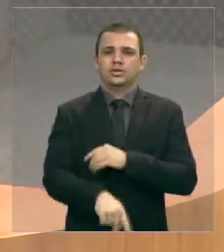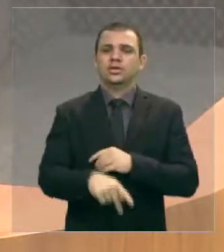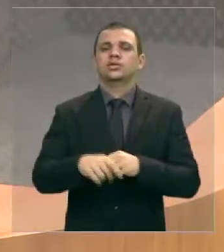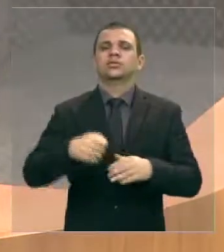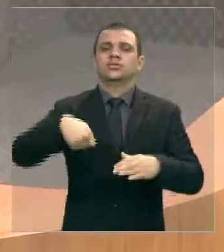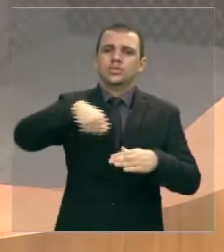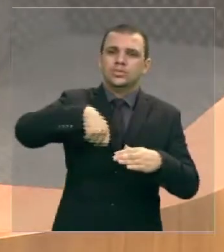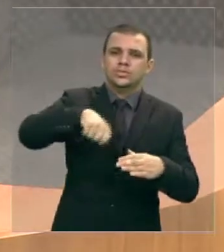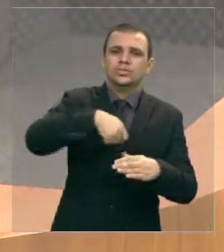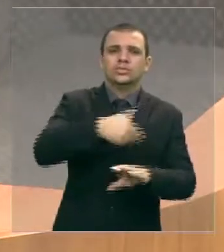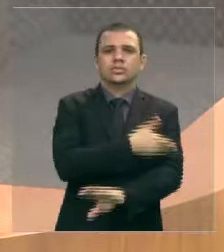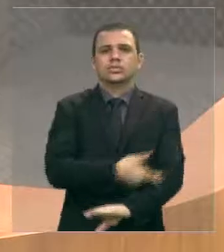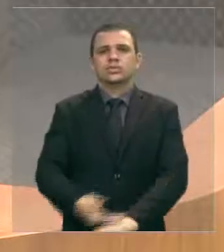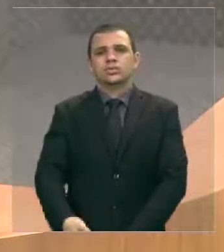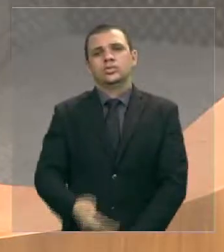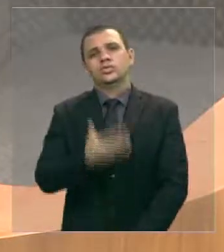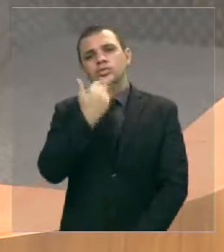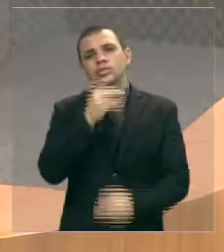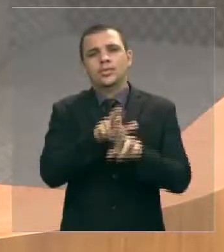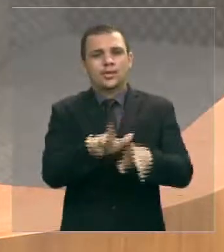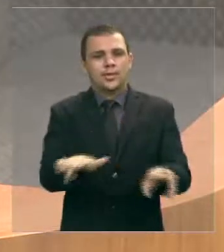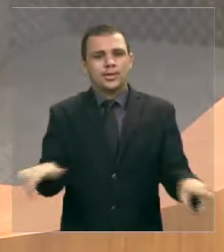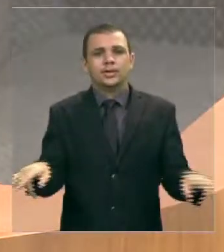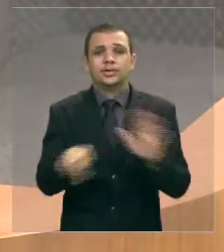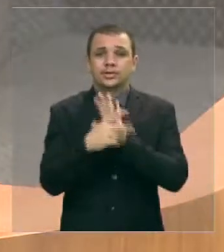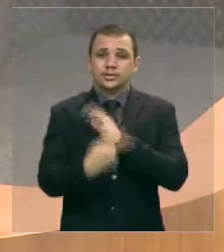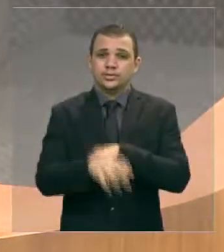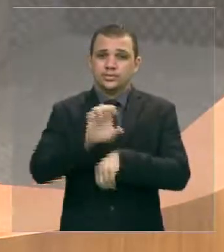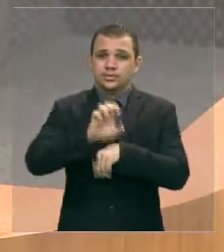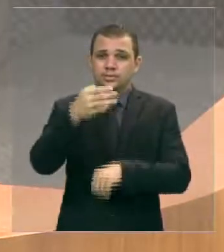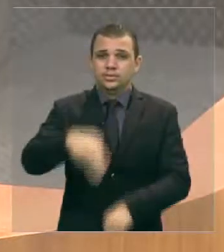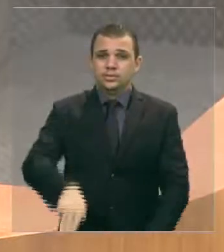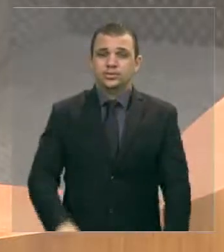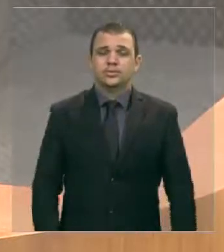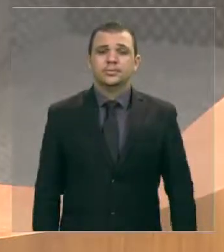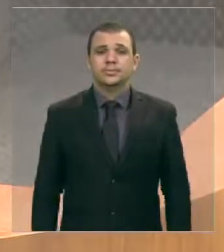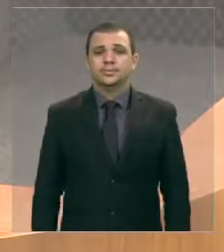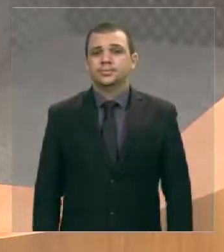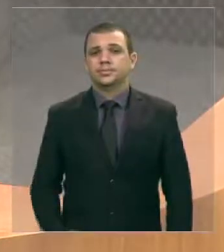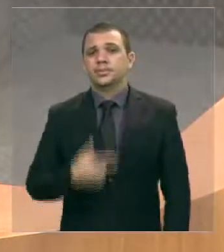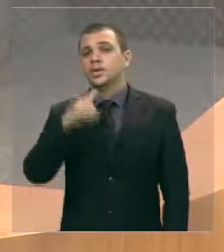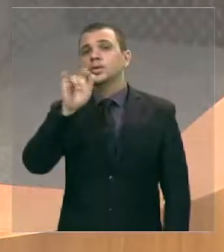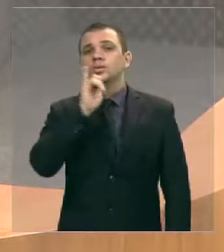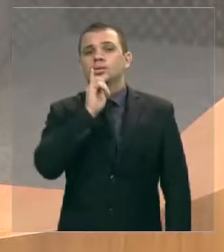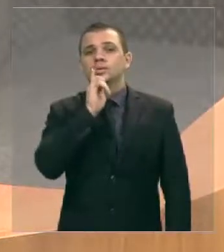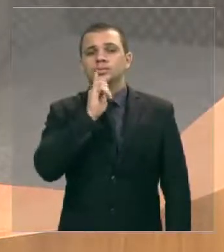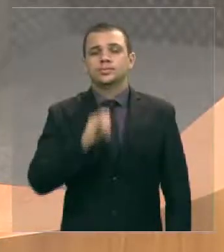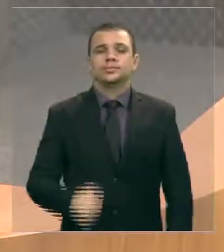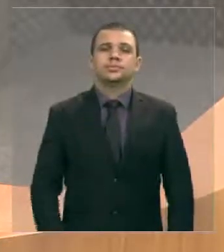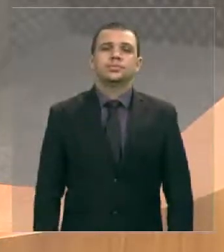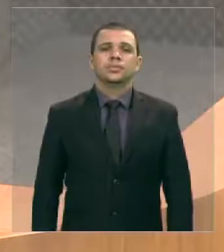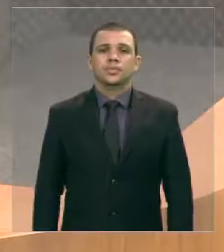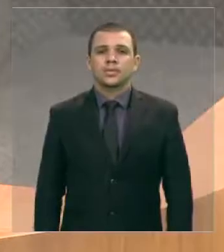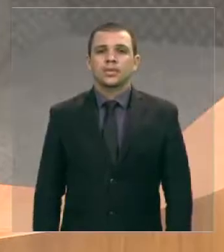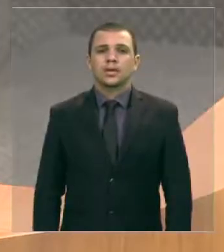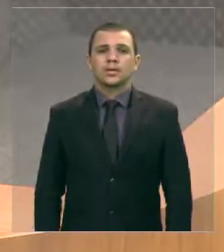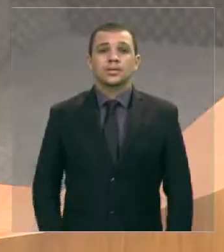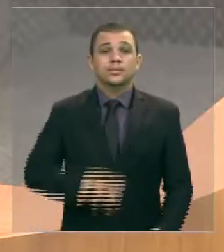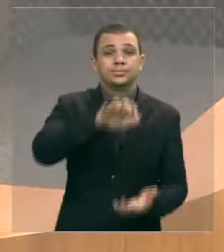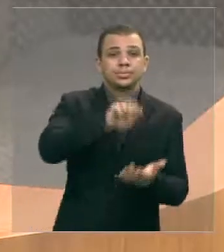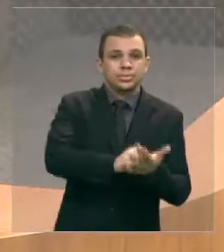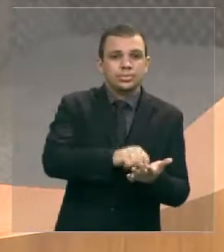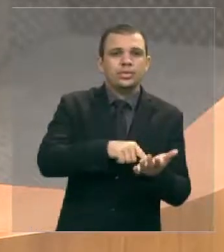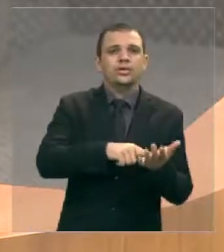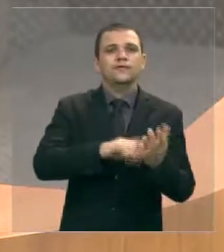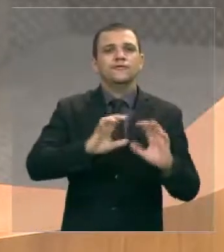nossos hábitos de gastronomia aqui no Estado do Maranhão um outro exemplo o registro de festas e